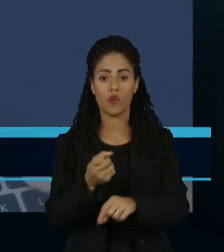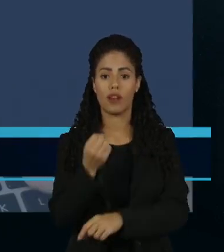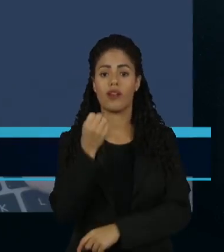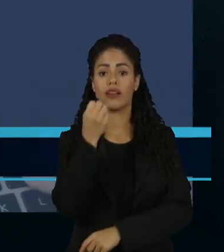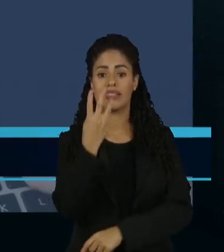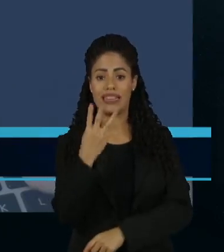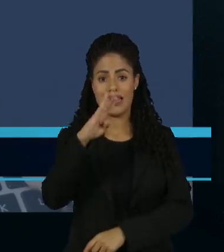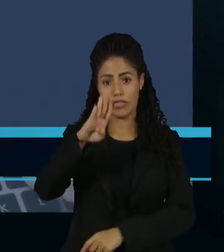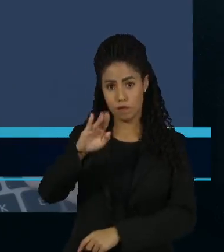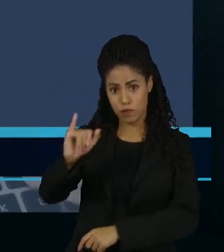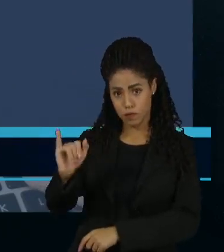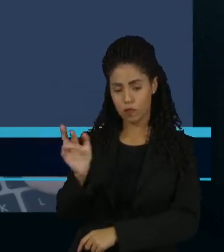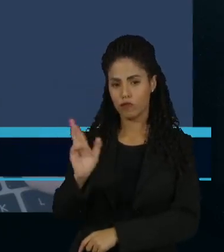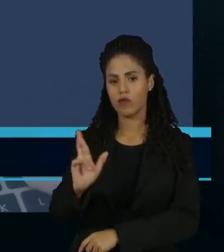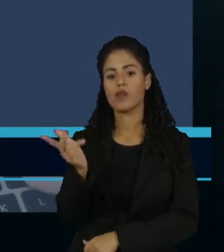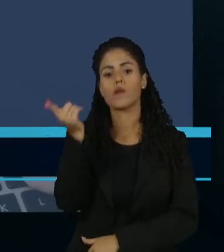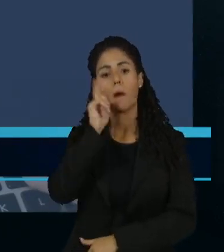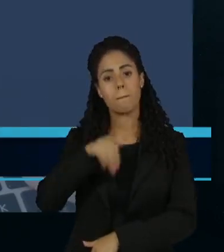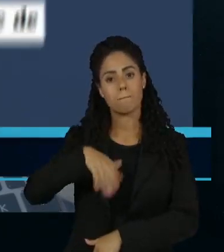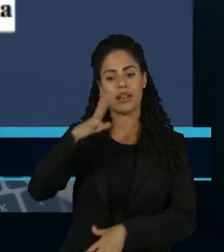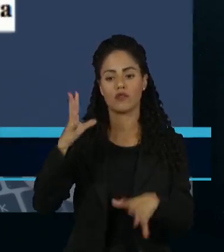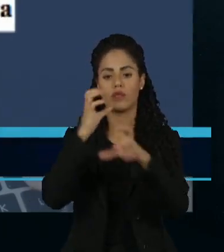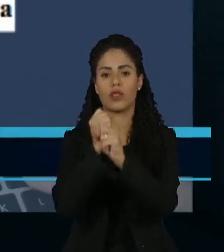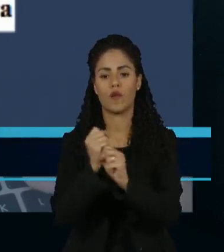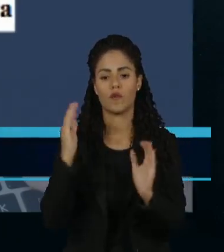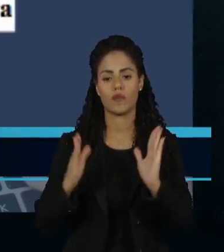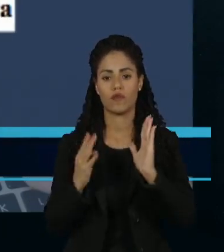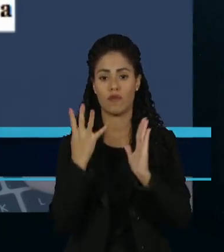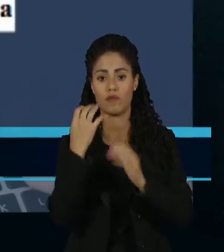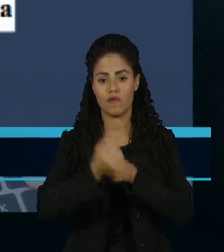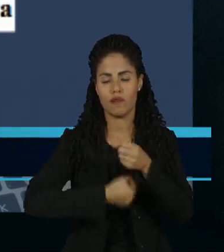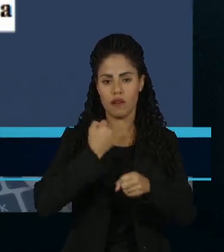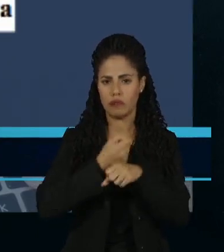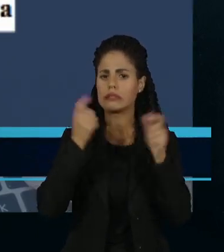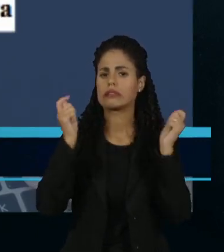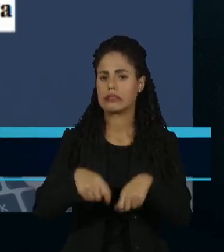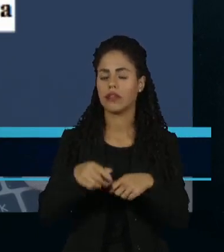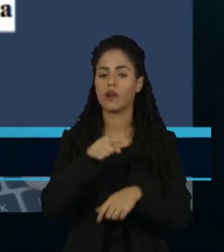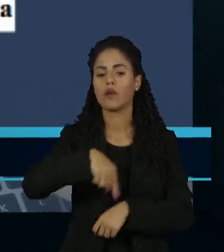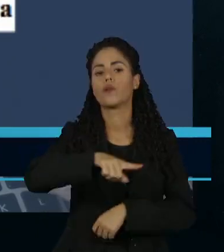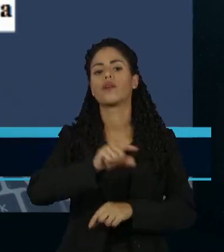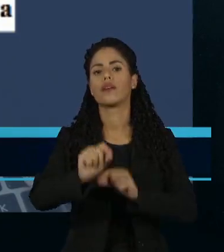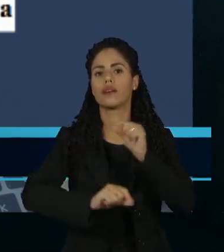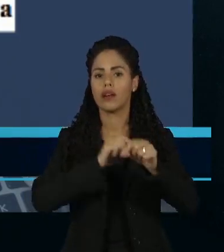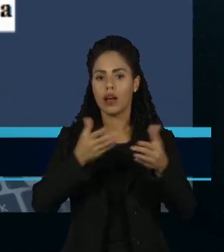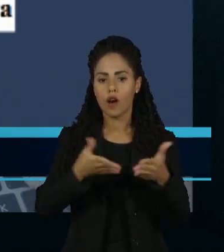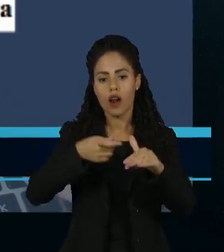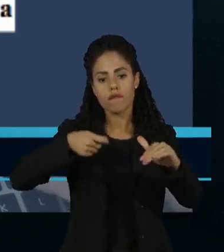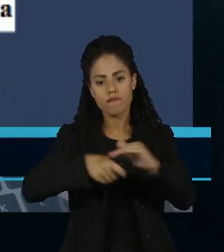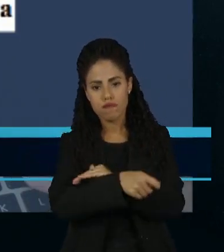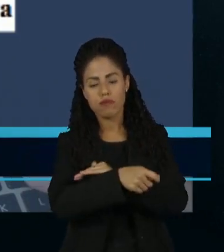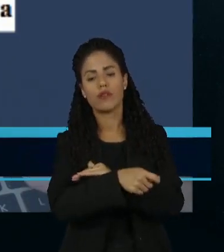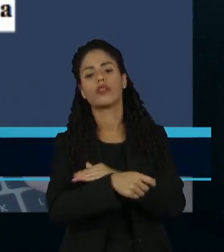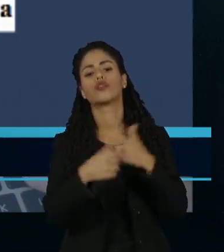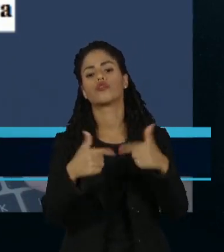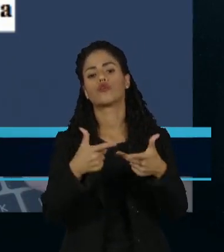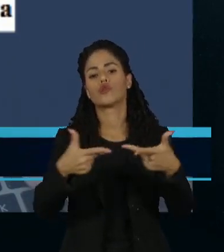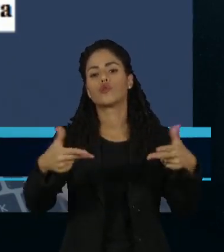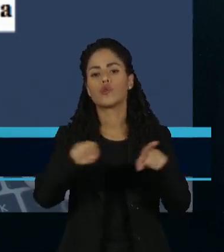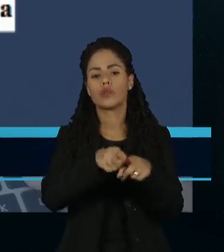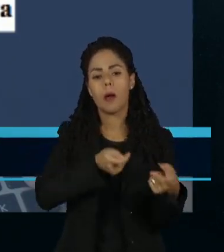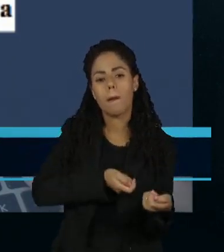3 bilhões de reais em 4 anos, o que poderia inviabilizar o financiamento de programas